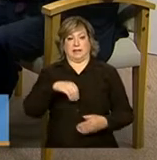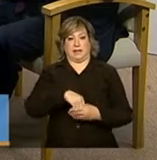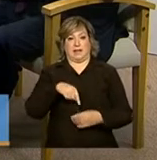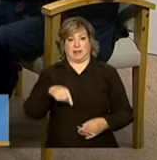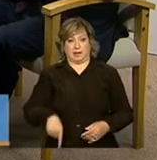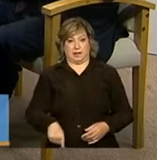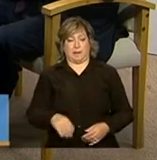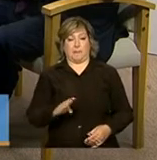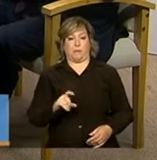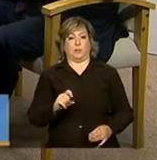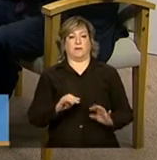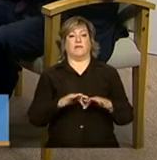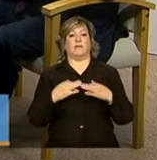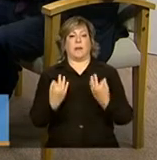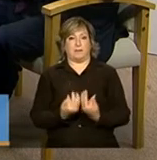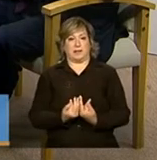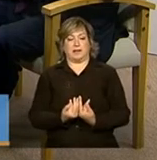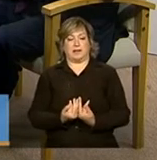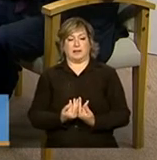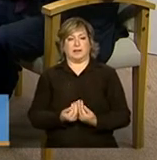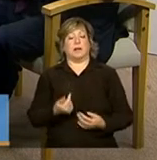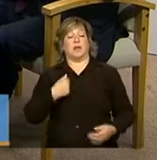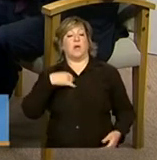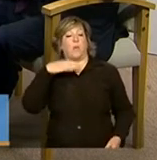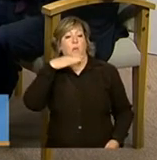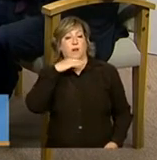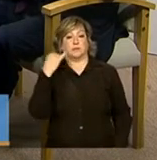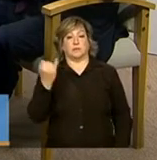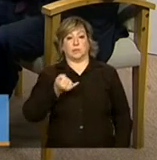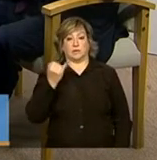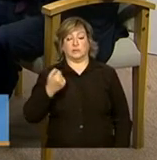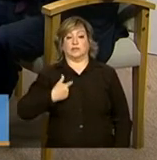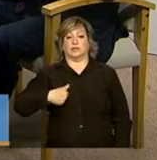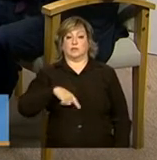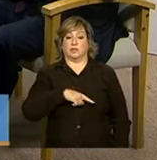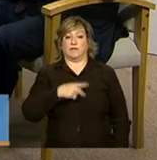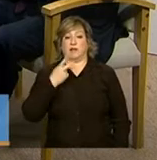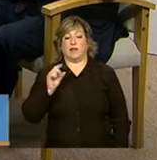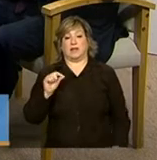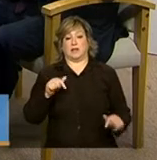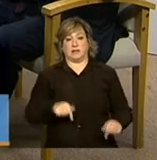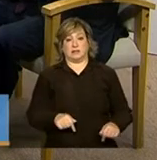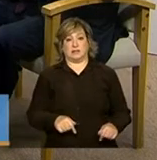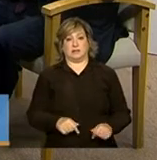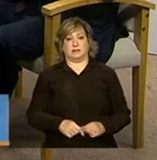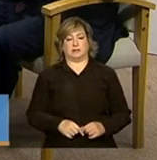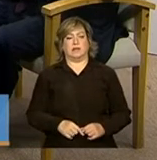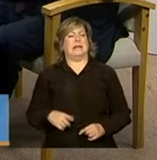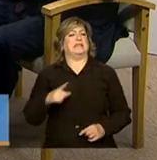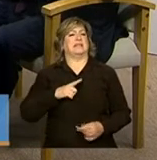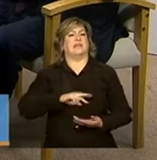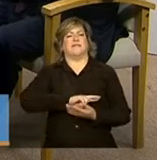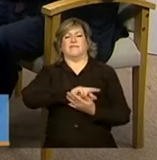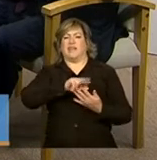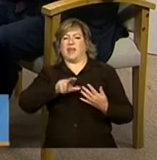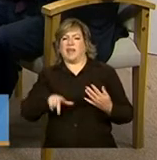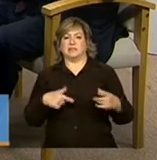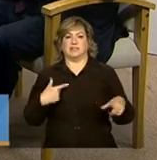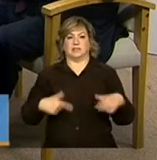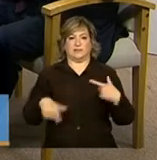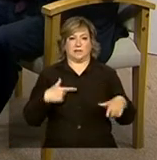Bolsa Família, eu acho que é importante a gente frisar isso, a gente tem uma série de atividades que